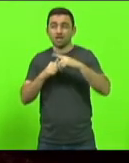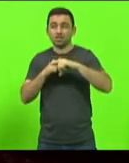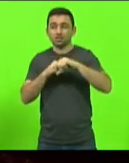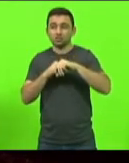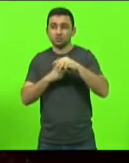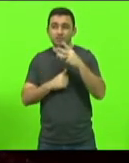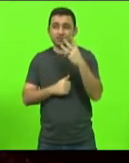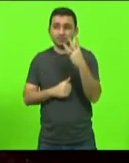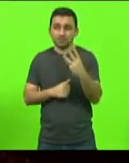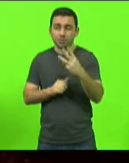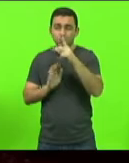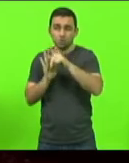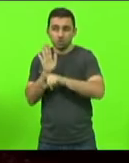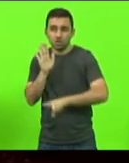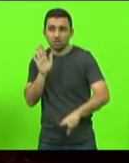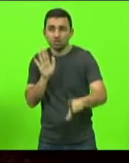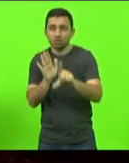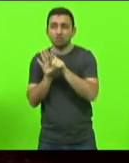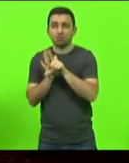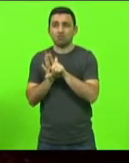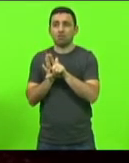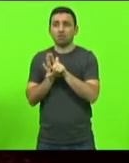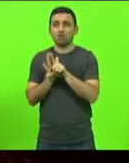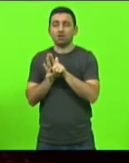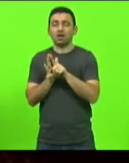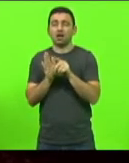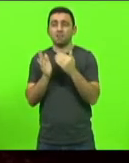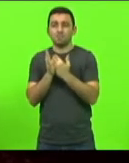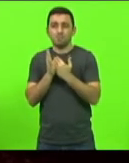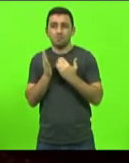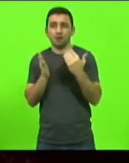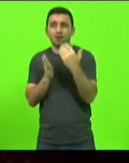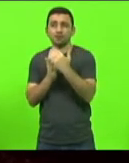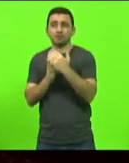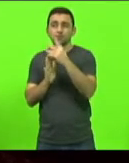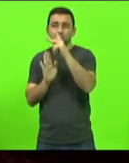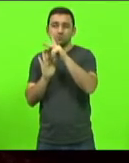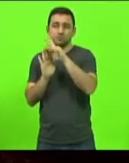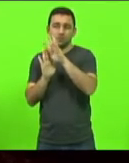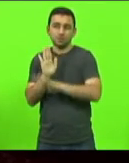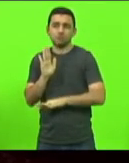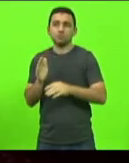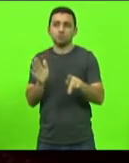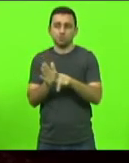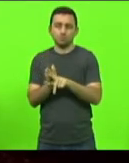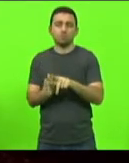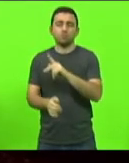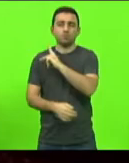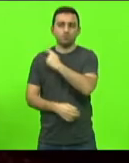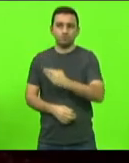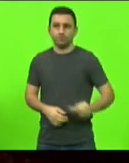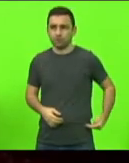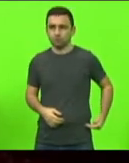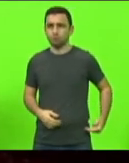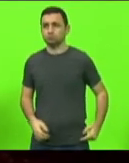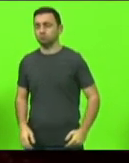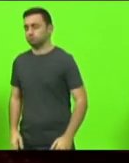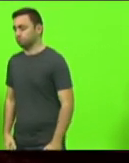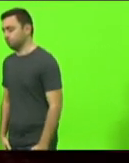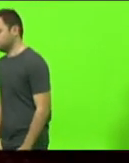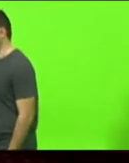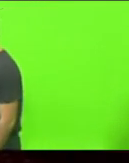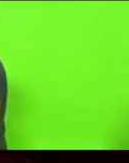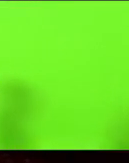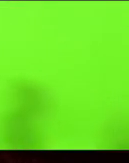projeto de lei extrapola o texto governamental ao condecorar os